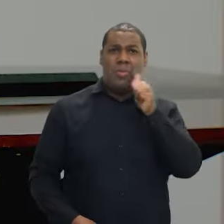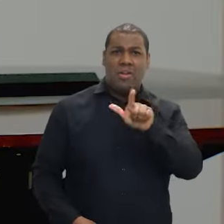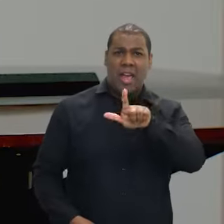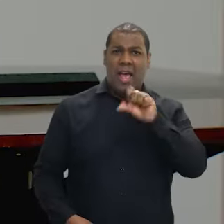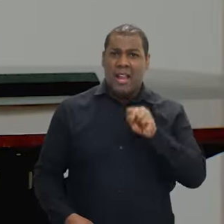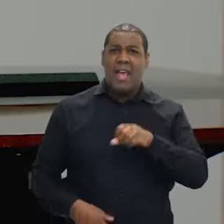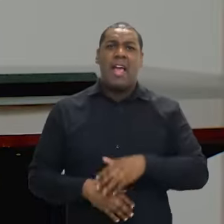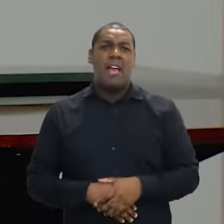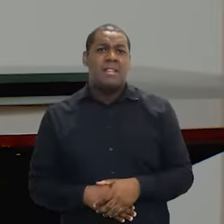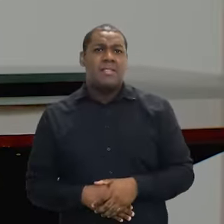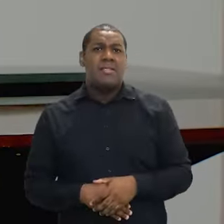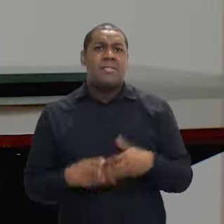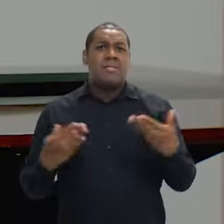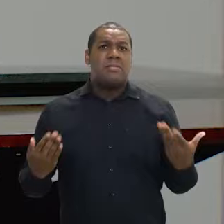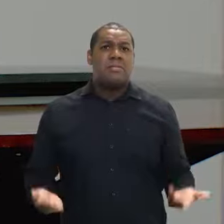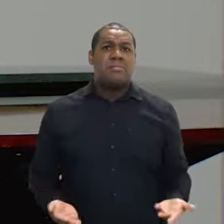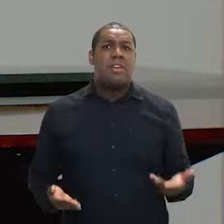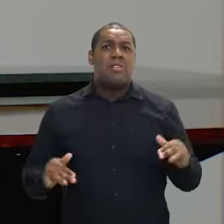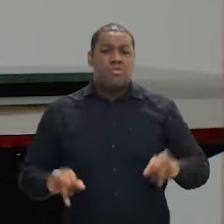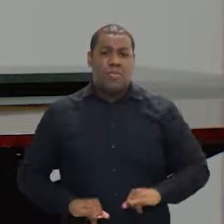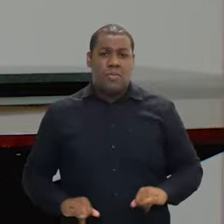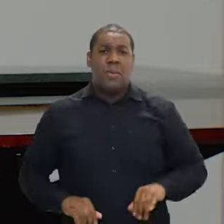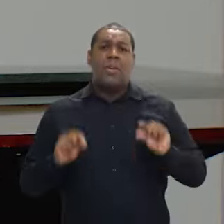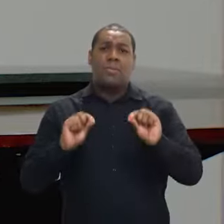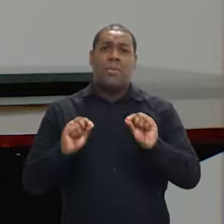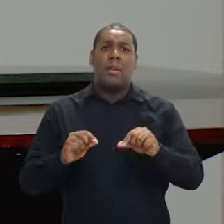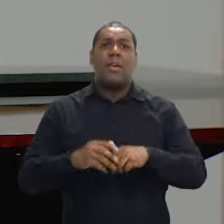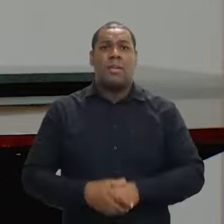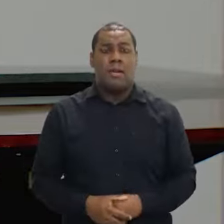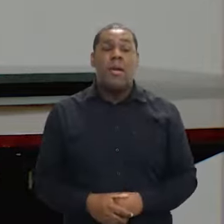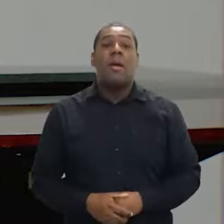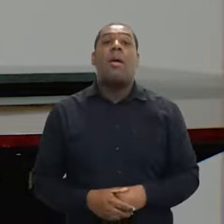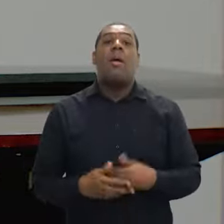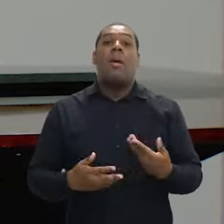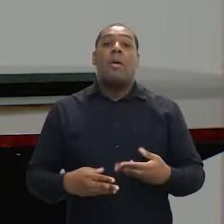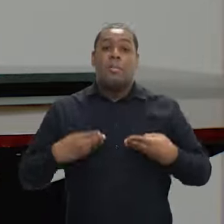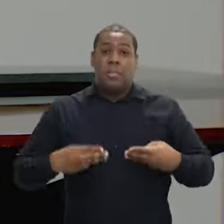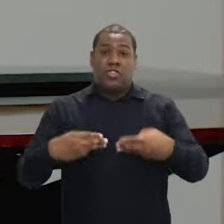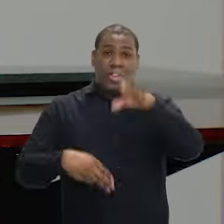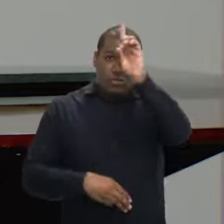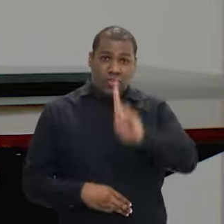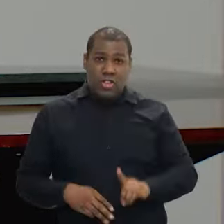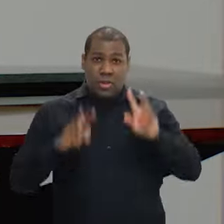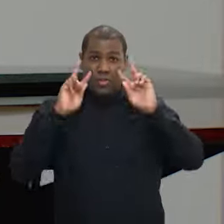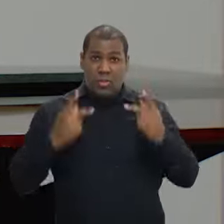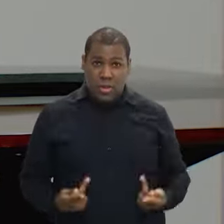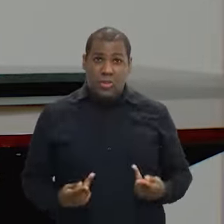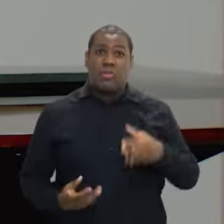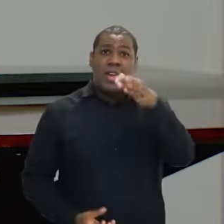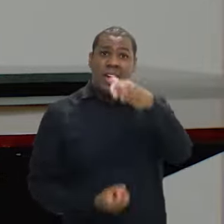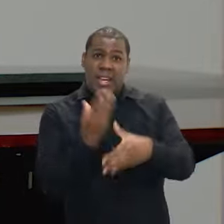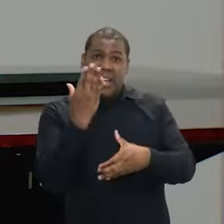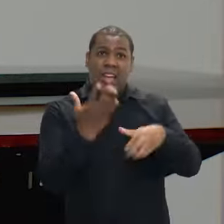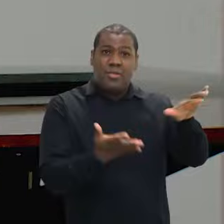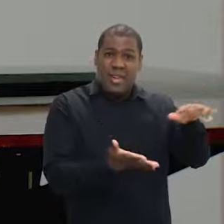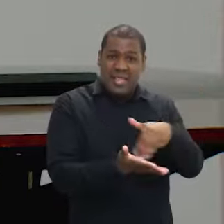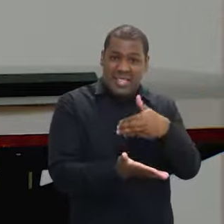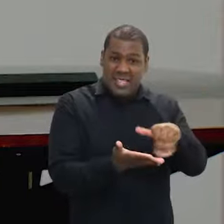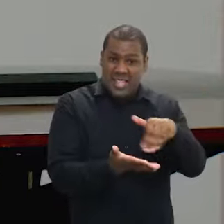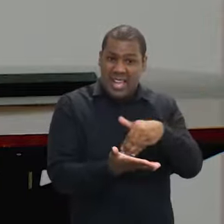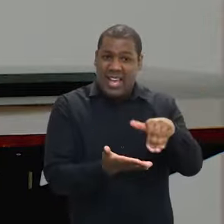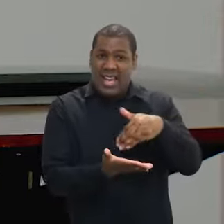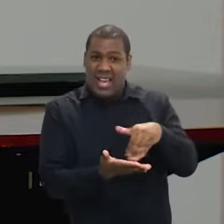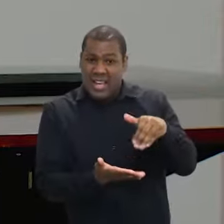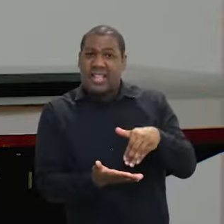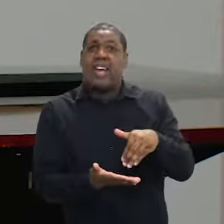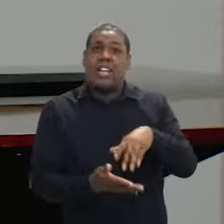né, de forma inédita a Secretaria Nacional dos Direitos das Pessoas LGBTQIA+, tocada pela secretária Simila